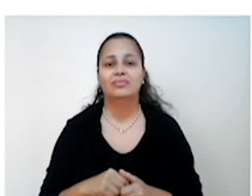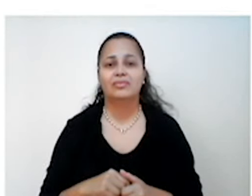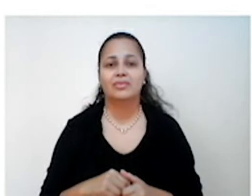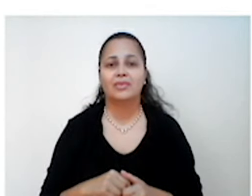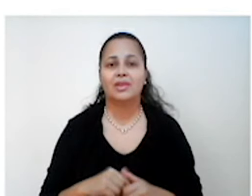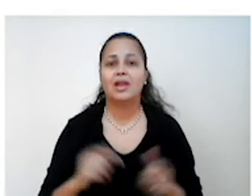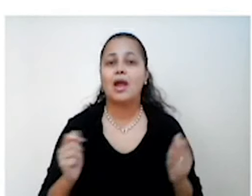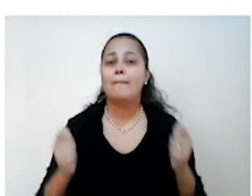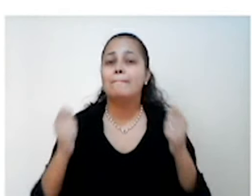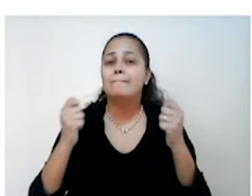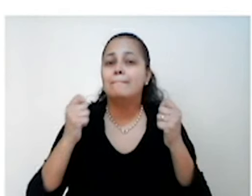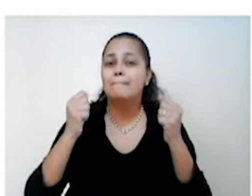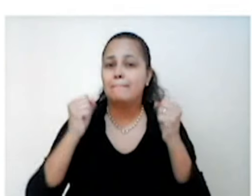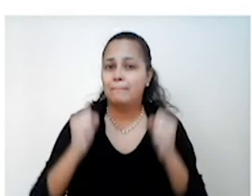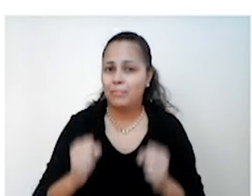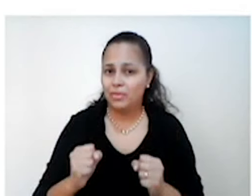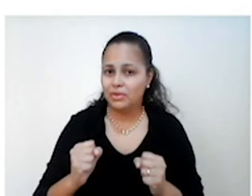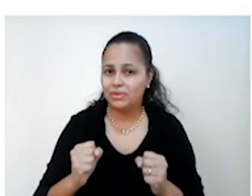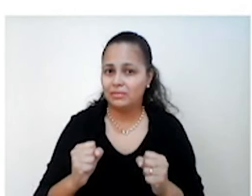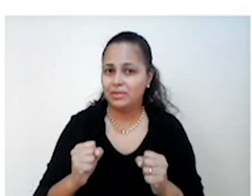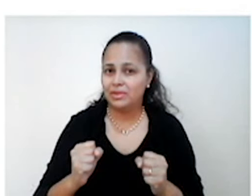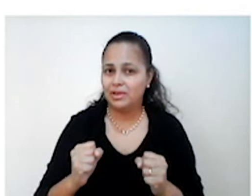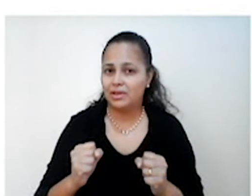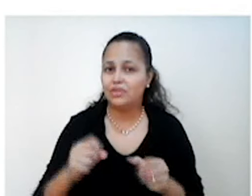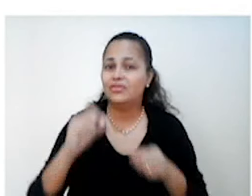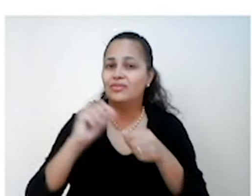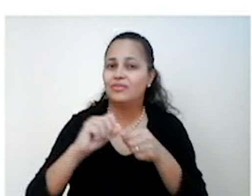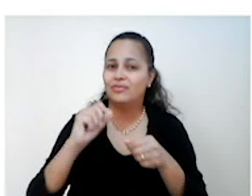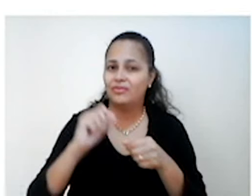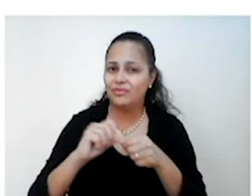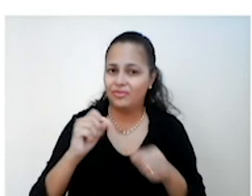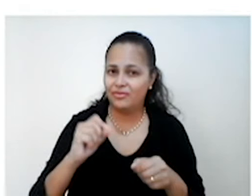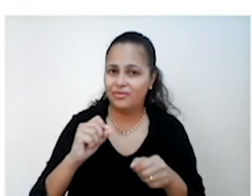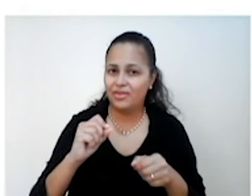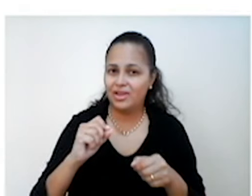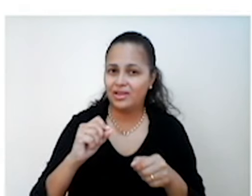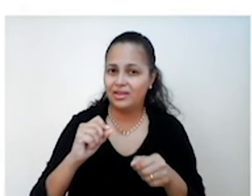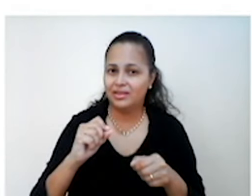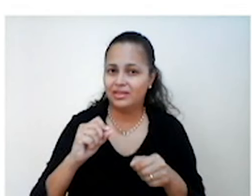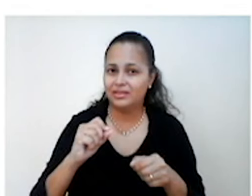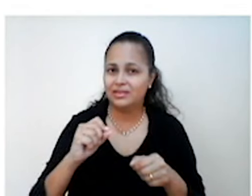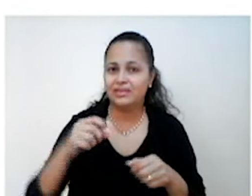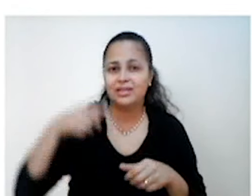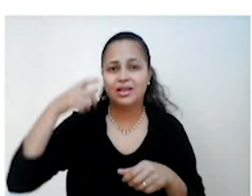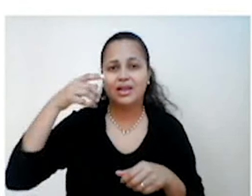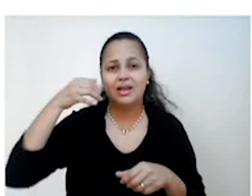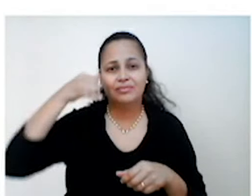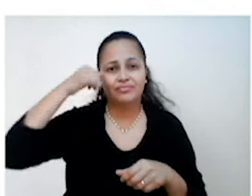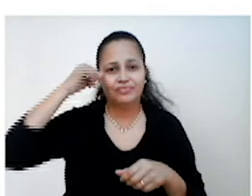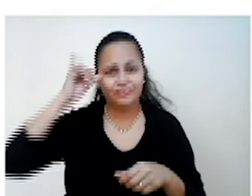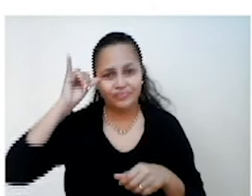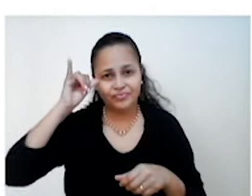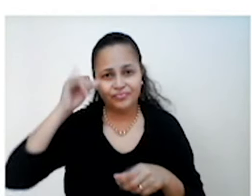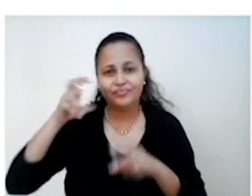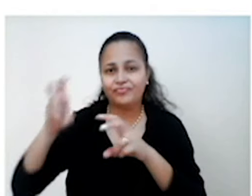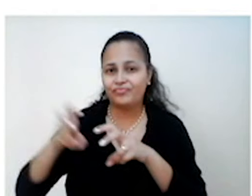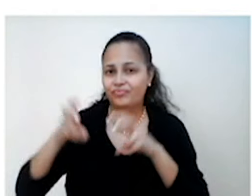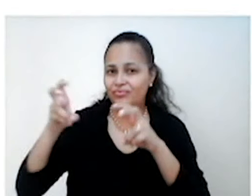escoar os excedentes, as sobras do café, provocou a falência de cafeicultores industriais.